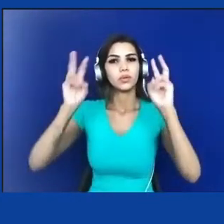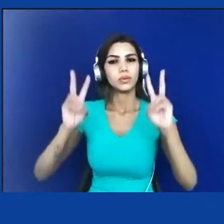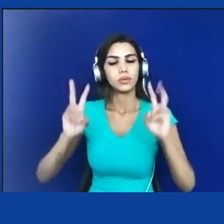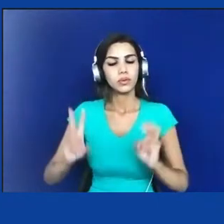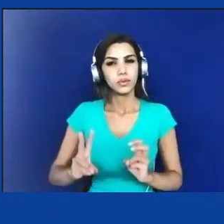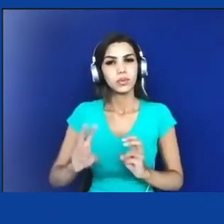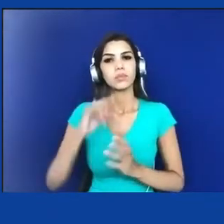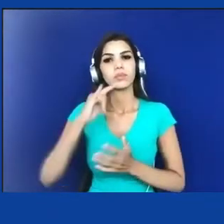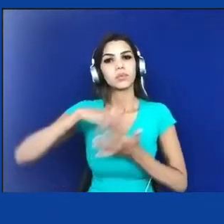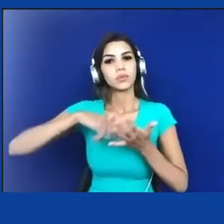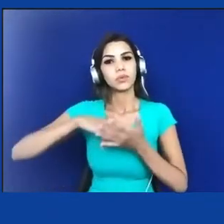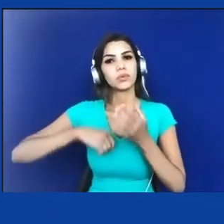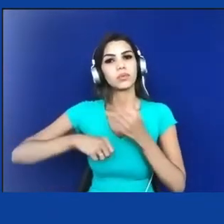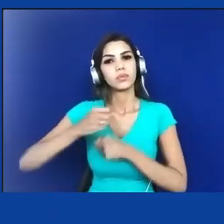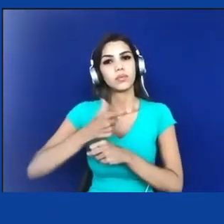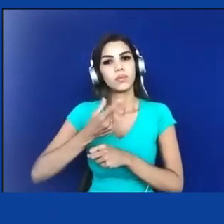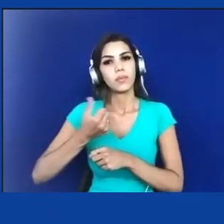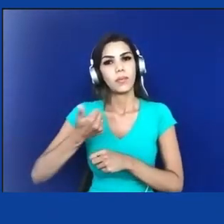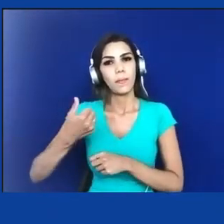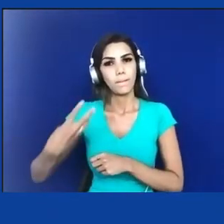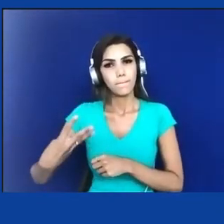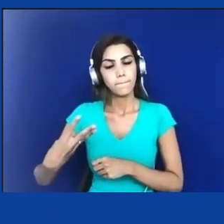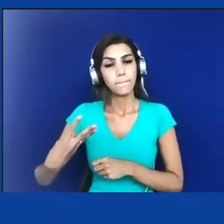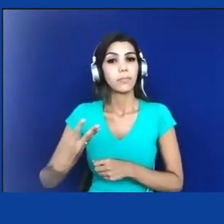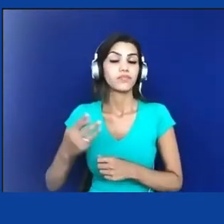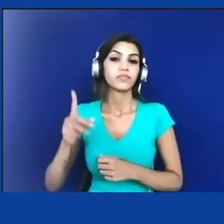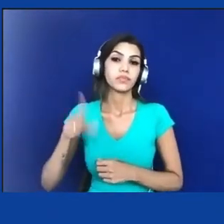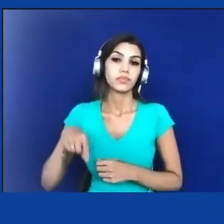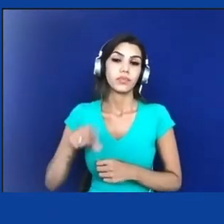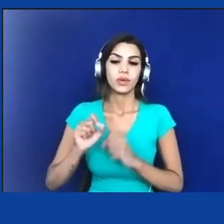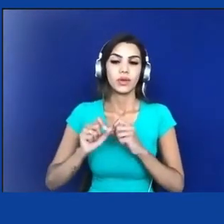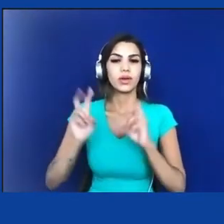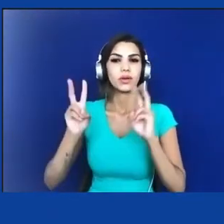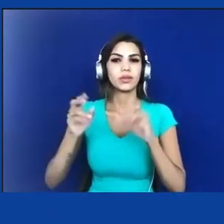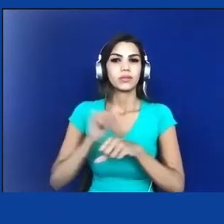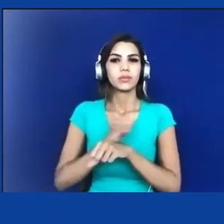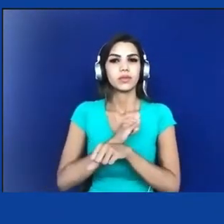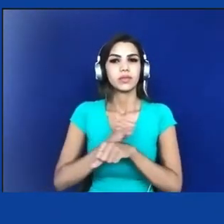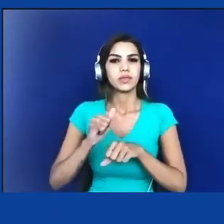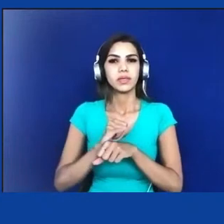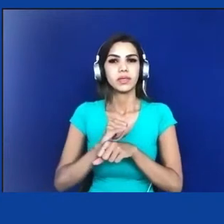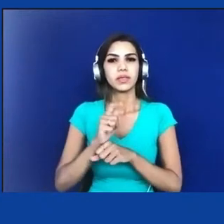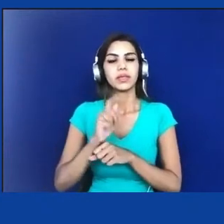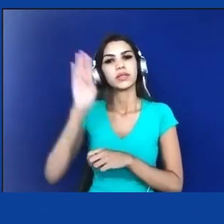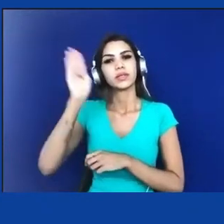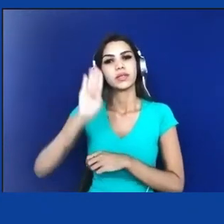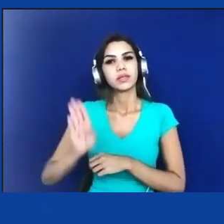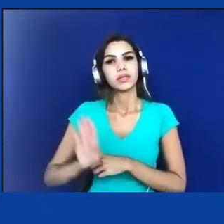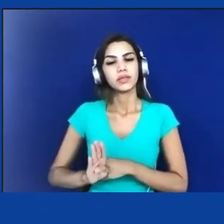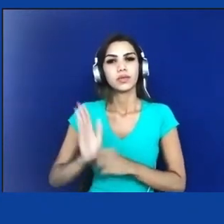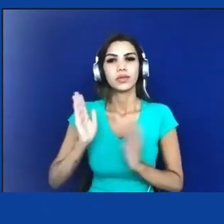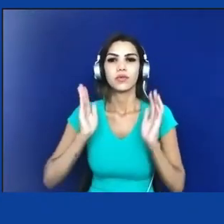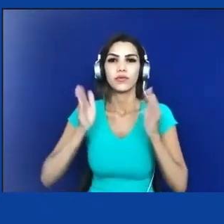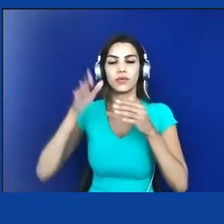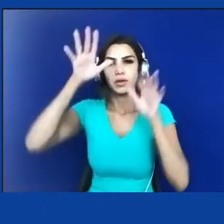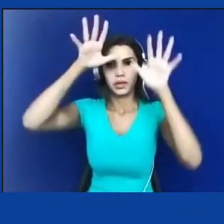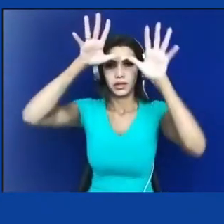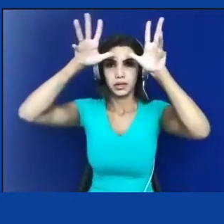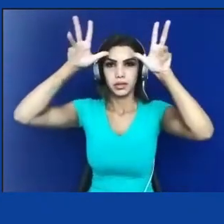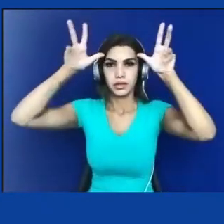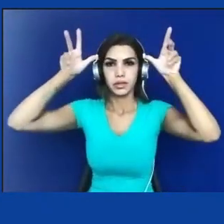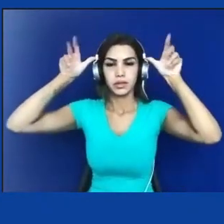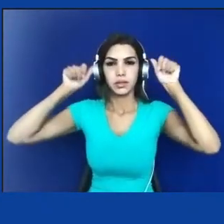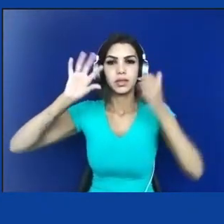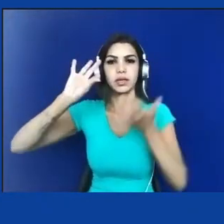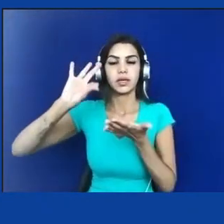tão antigo assim, chamado Uma Estratégia Nacional para a Amazônia, assinado pelo general de exército Maynar